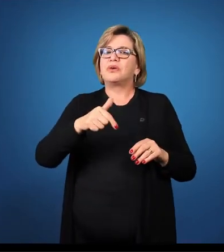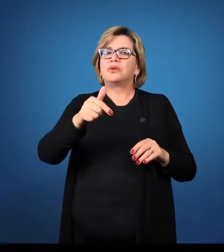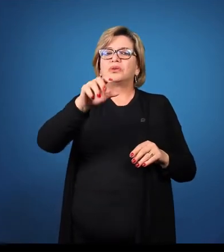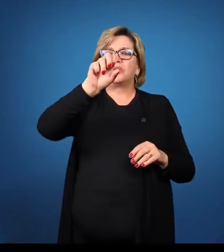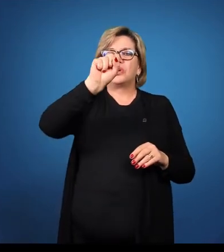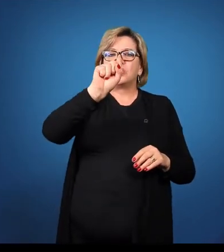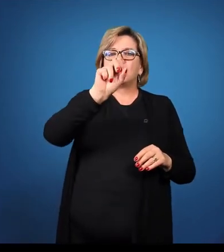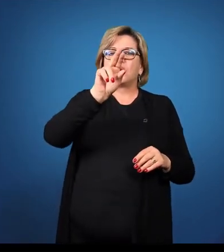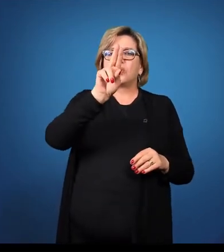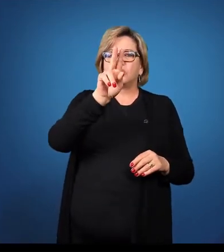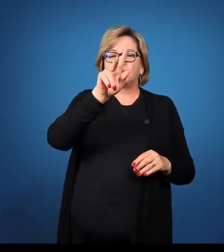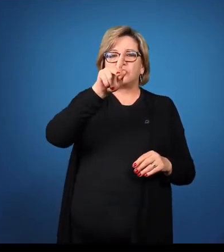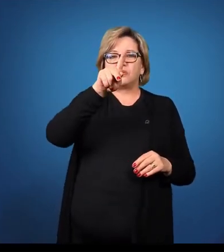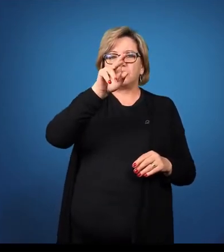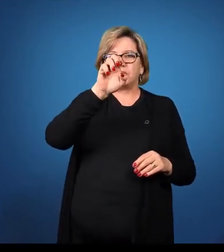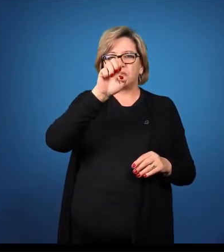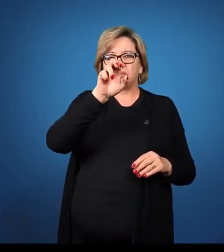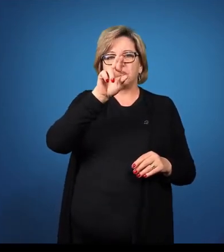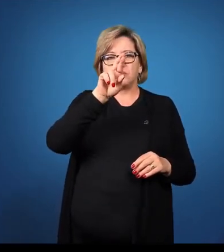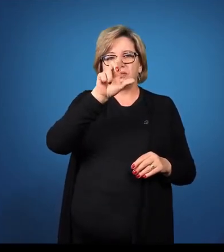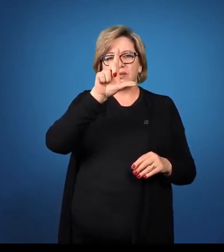superlativo.